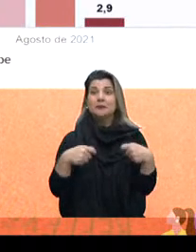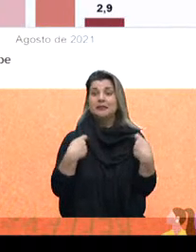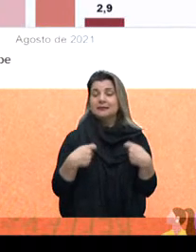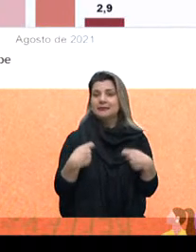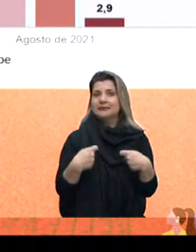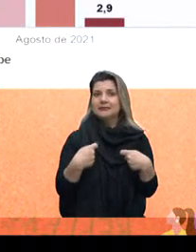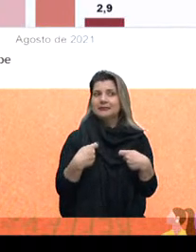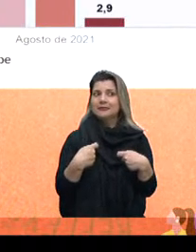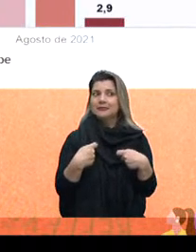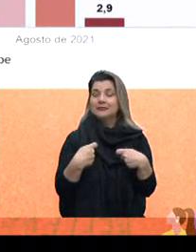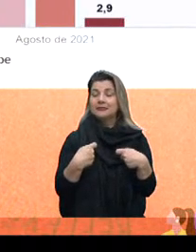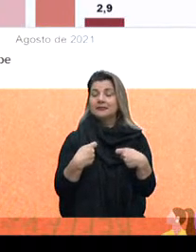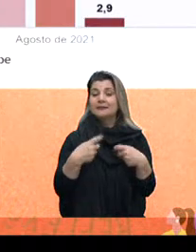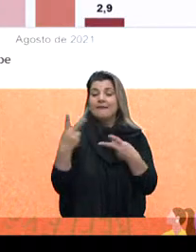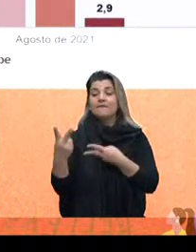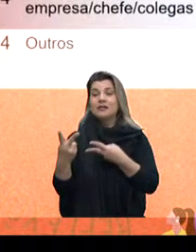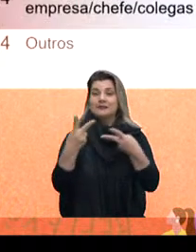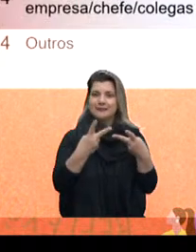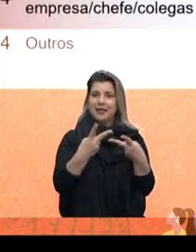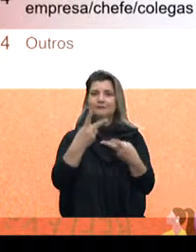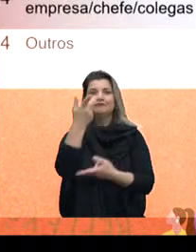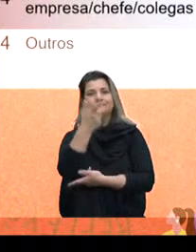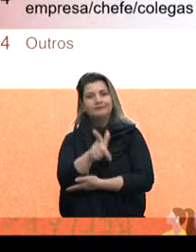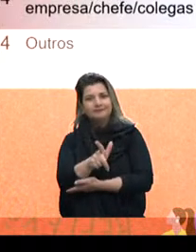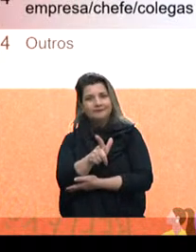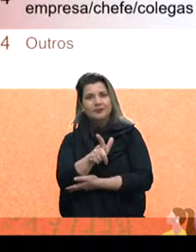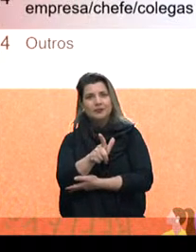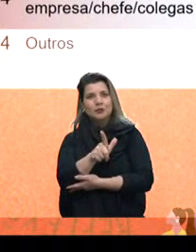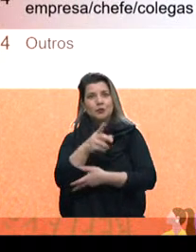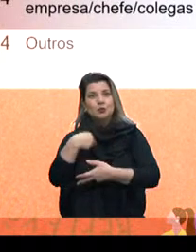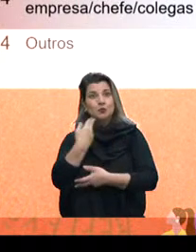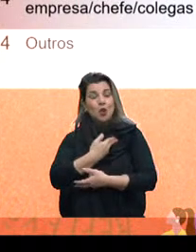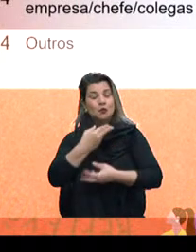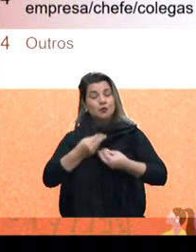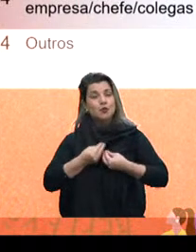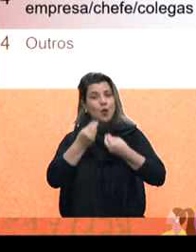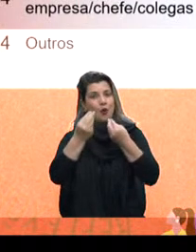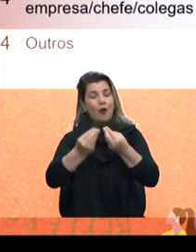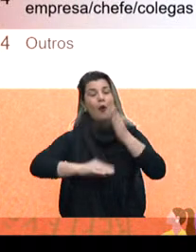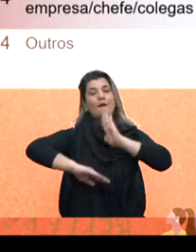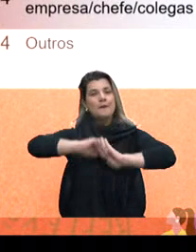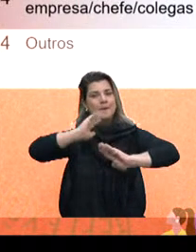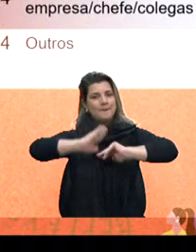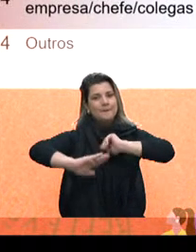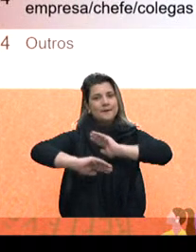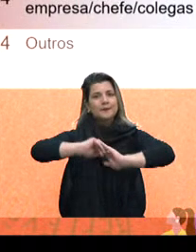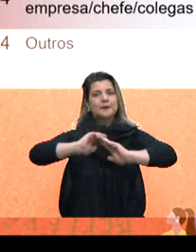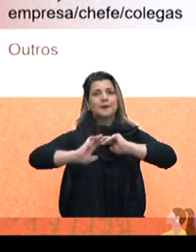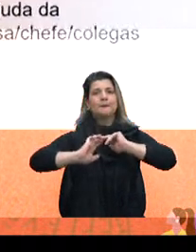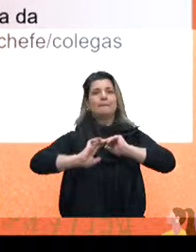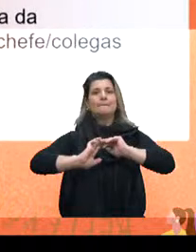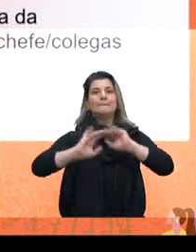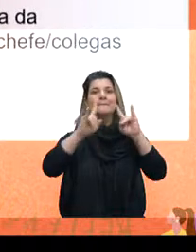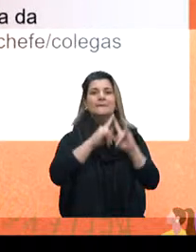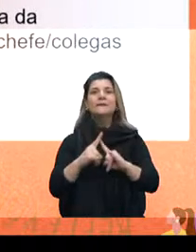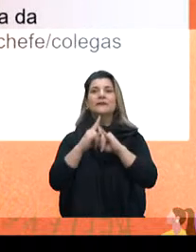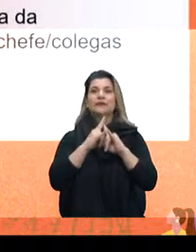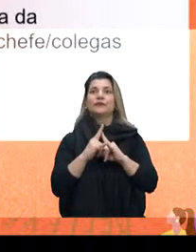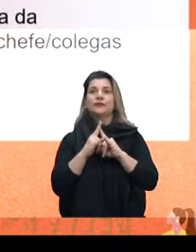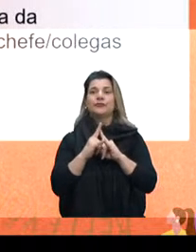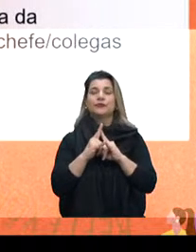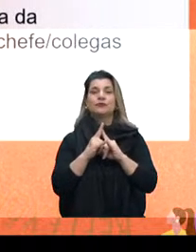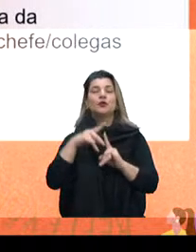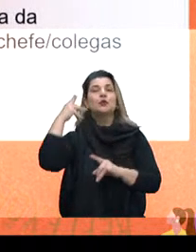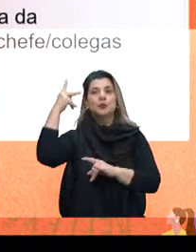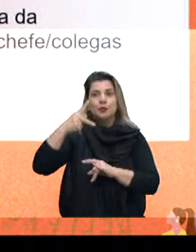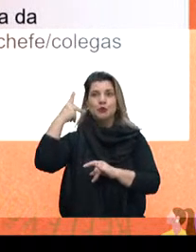revisitar os nossos oferecimentos, as nossas práticas de entidades, ou as nossas práticas